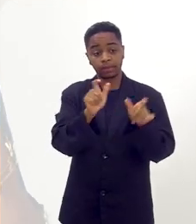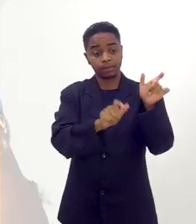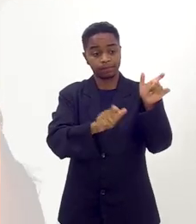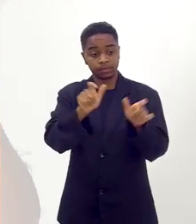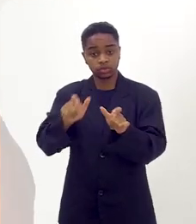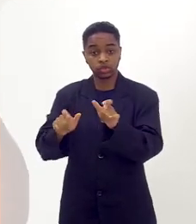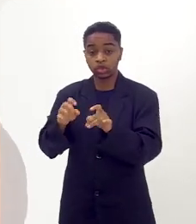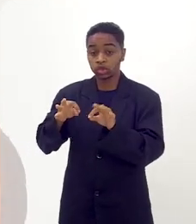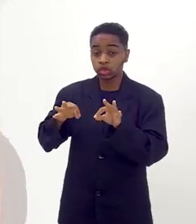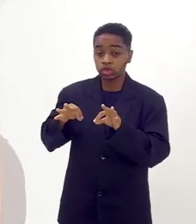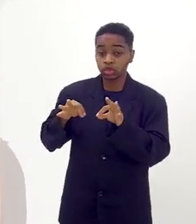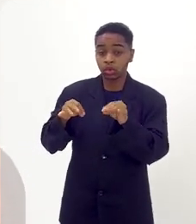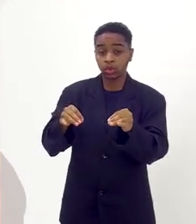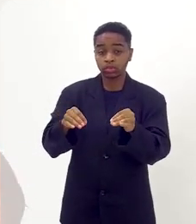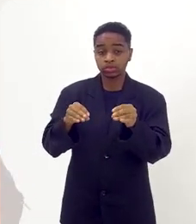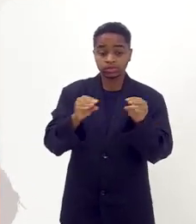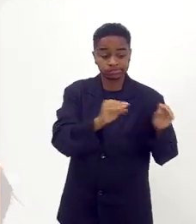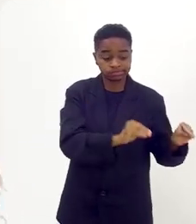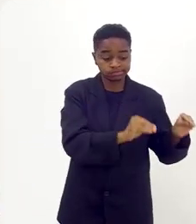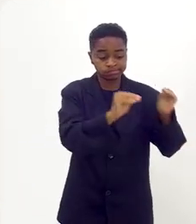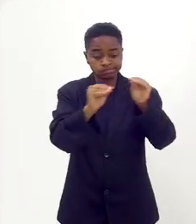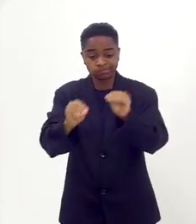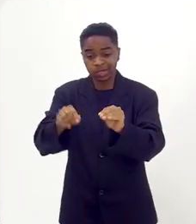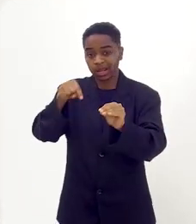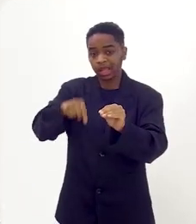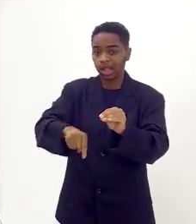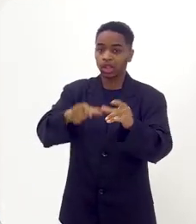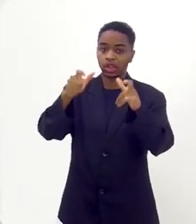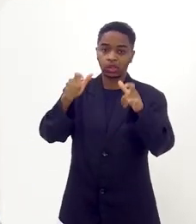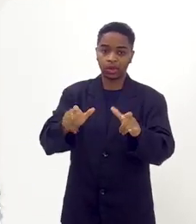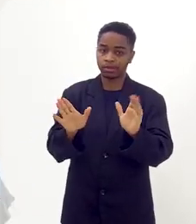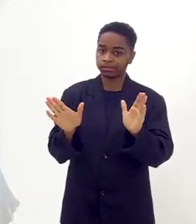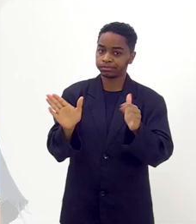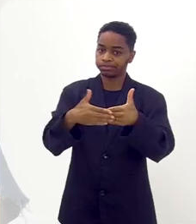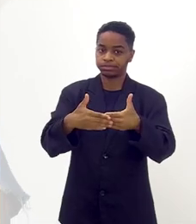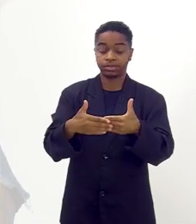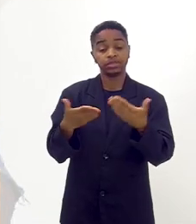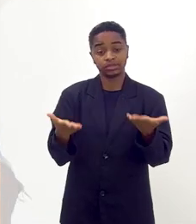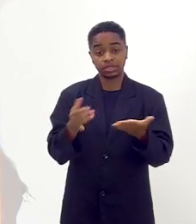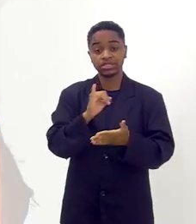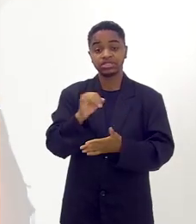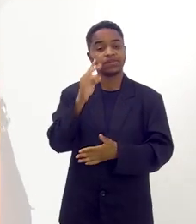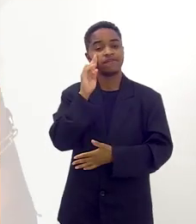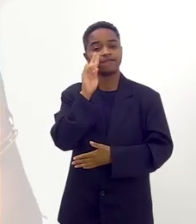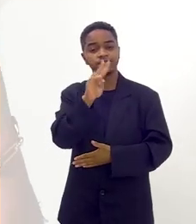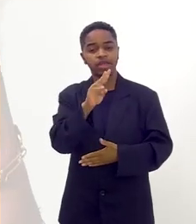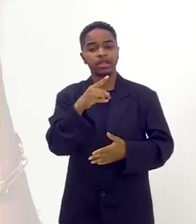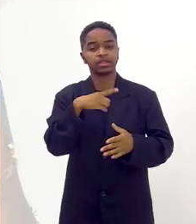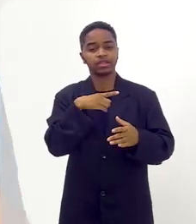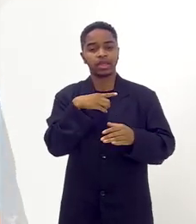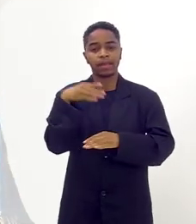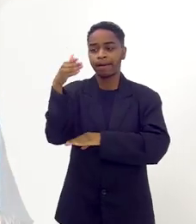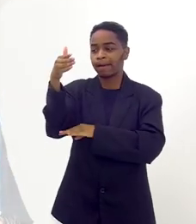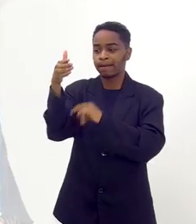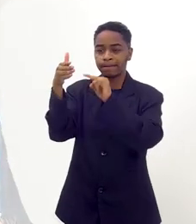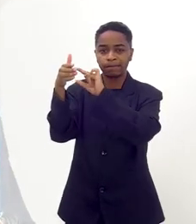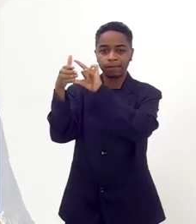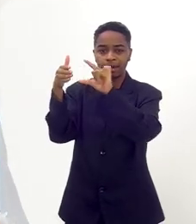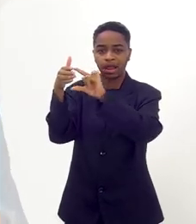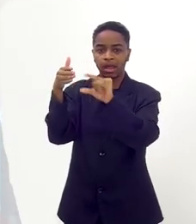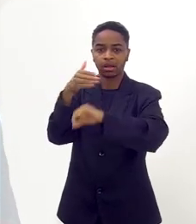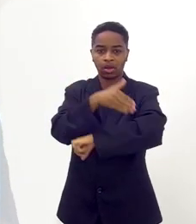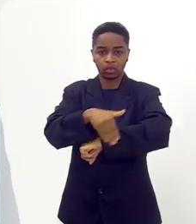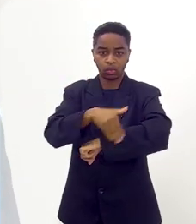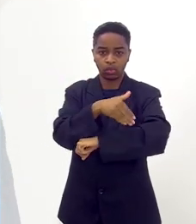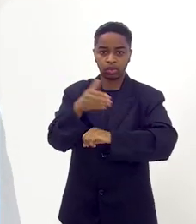ciganos foram todos levados para lá. Tanto que, se você passar na plaquinha, que isso